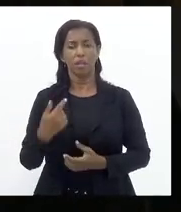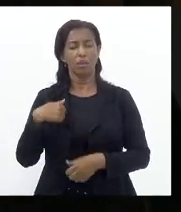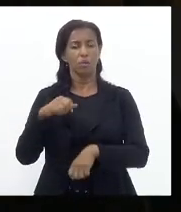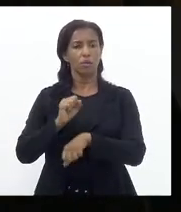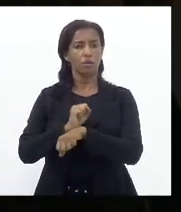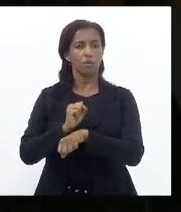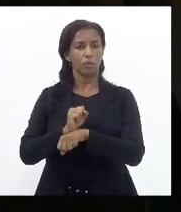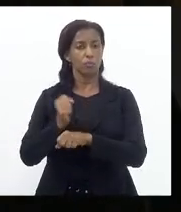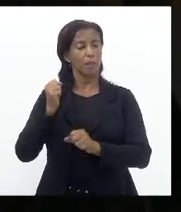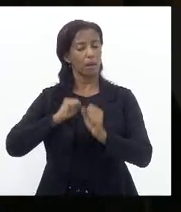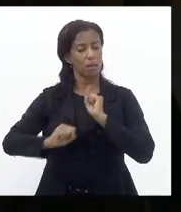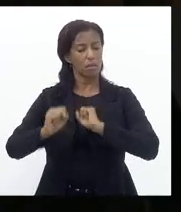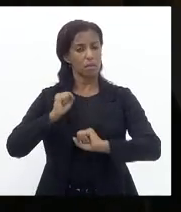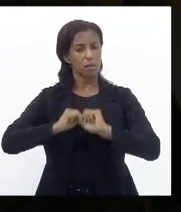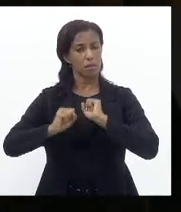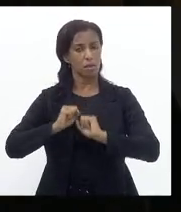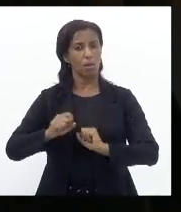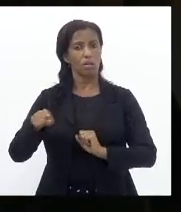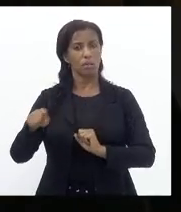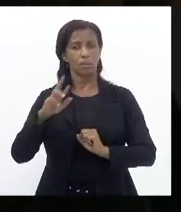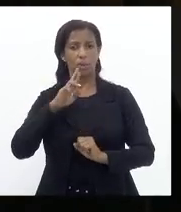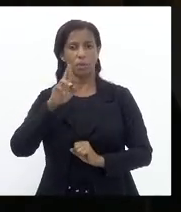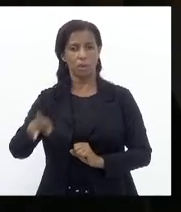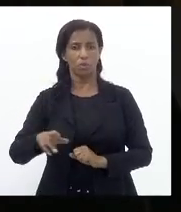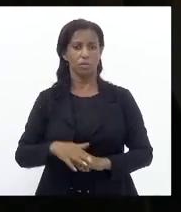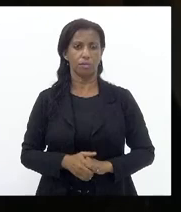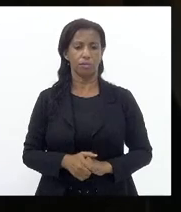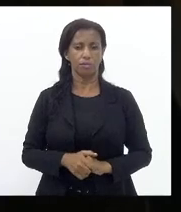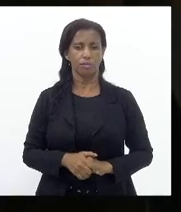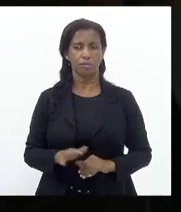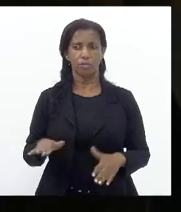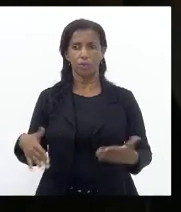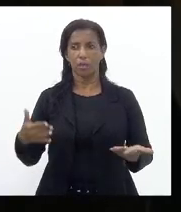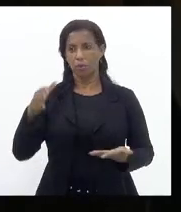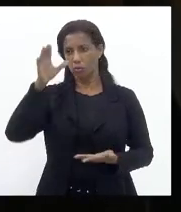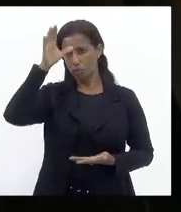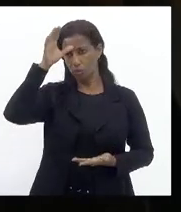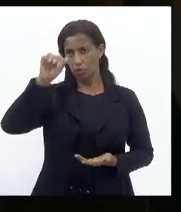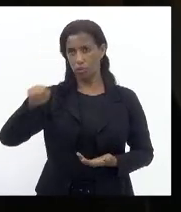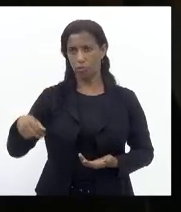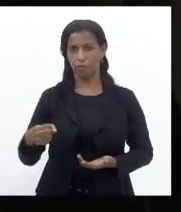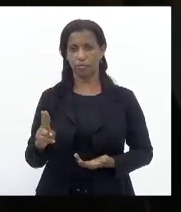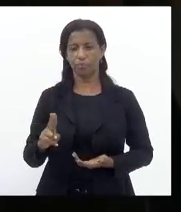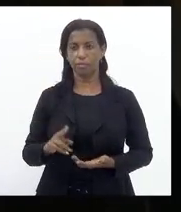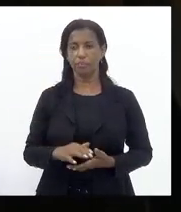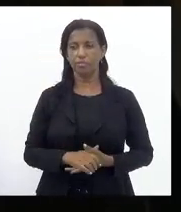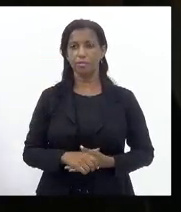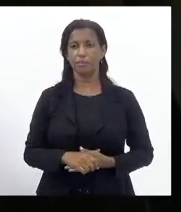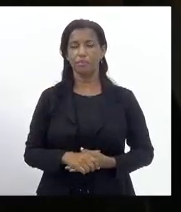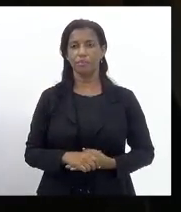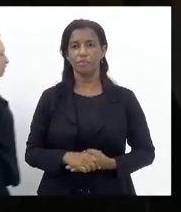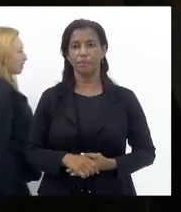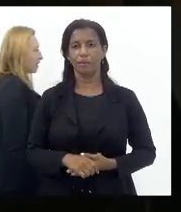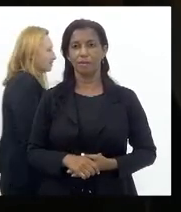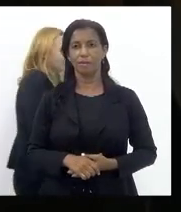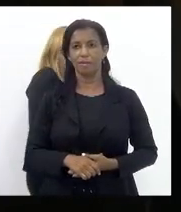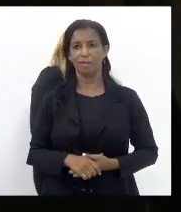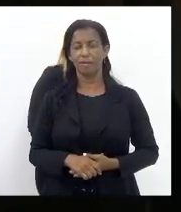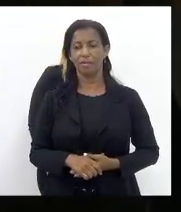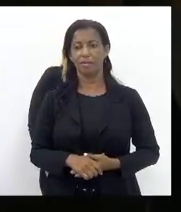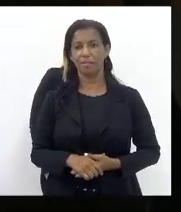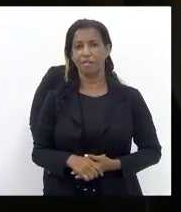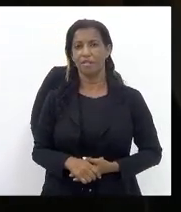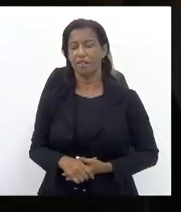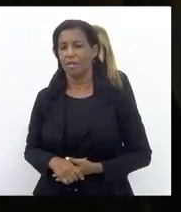Ansiosa Por essa resposta Então Tia Ju Eram essas As minhas Palavras Na tarde de